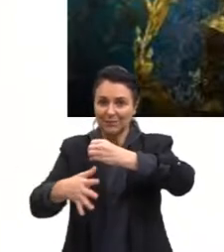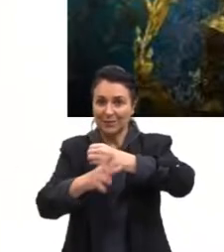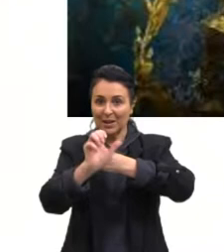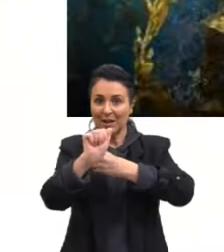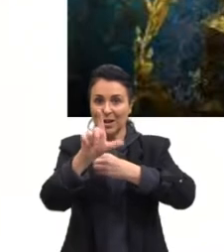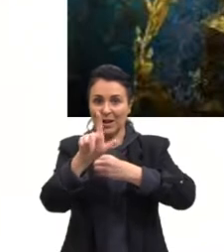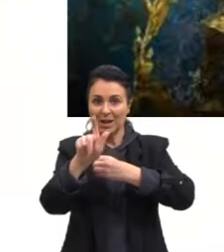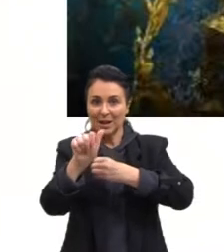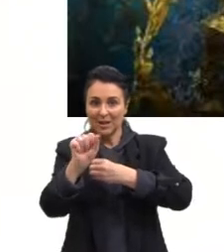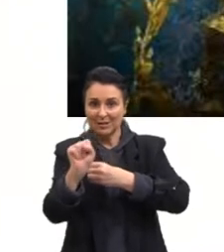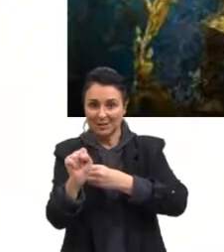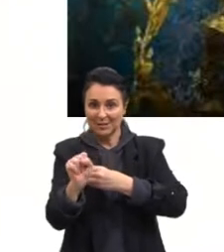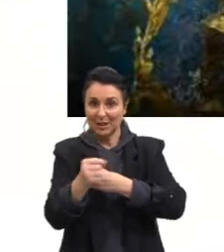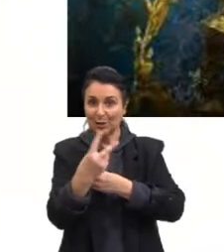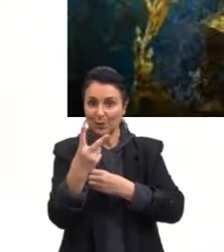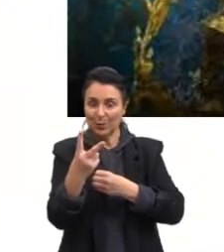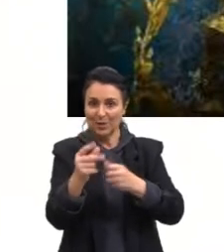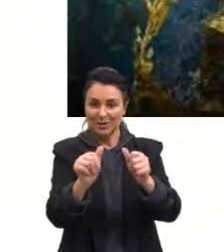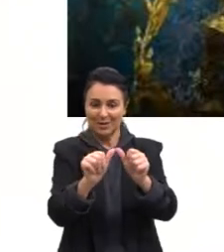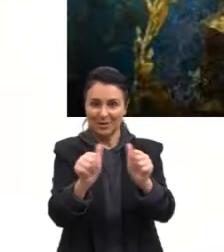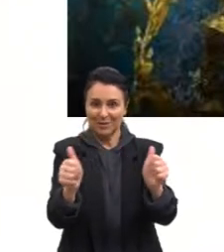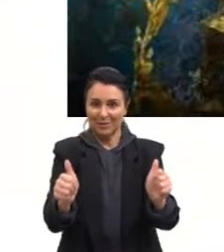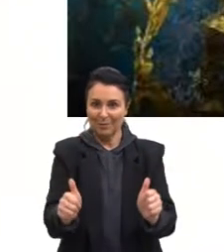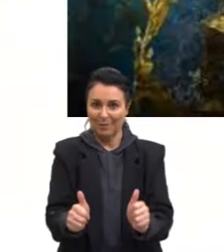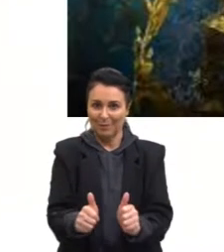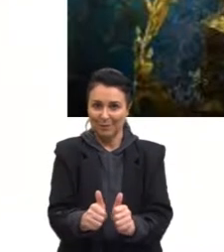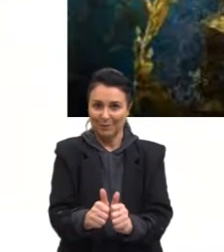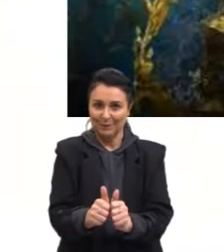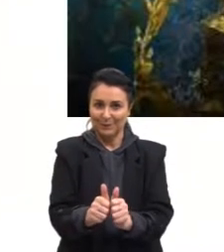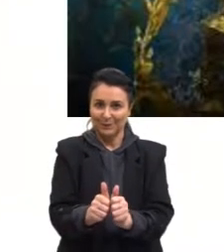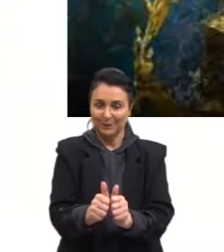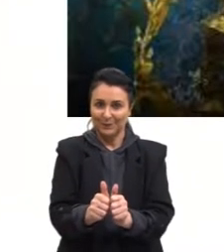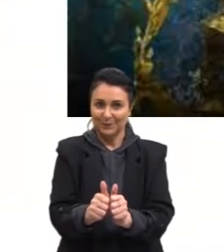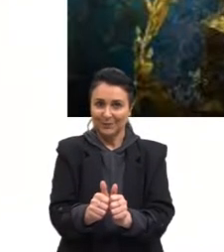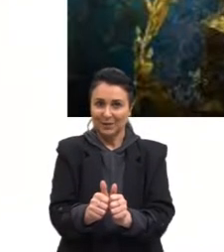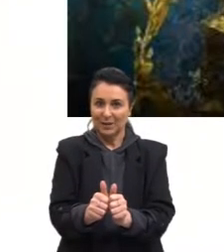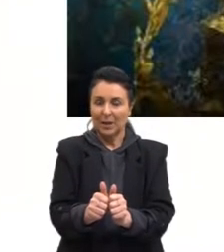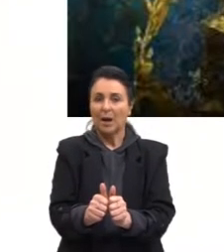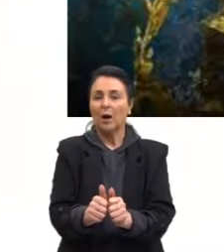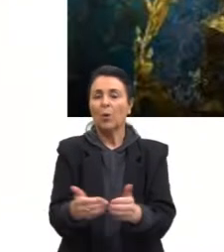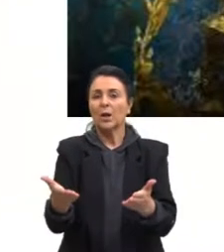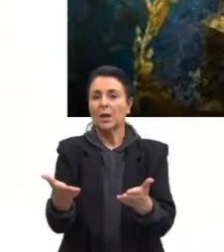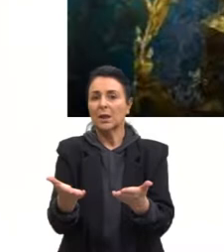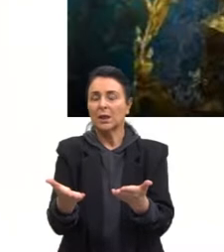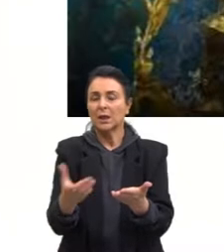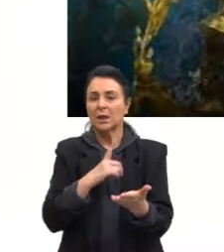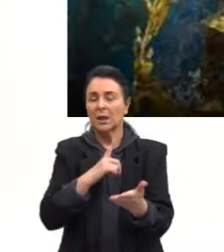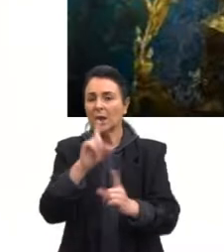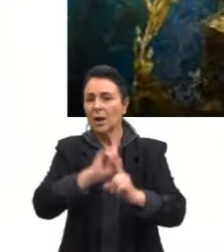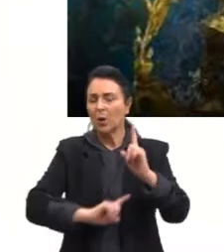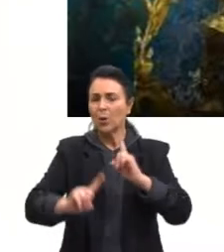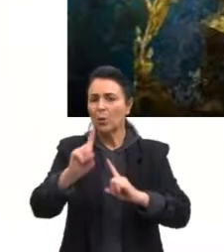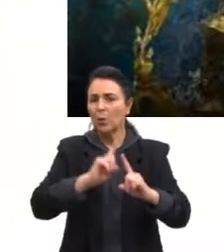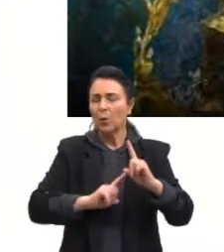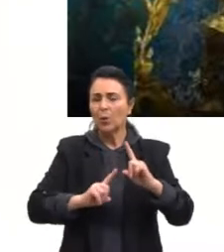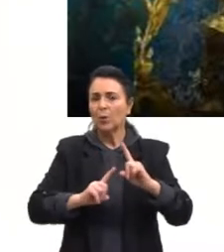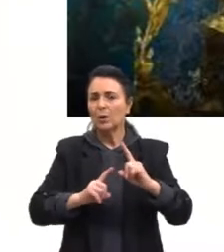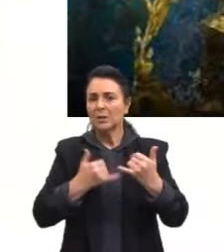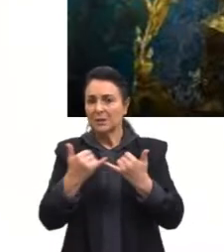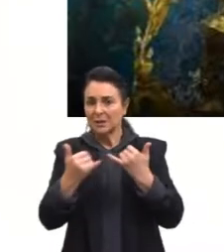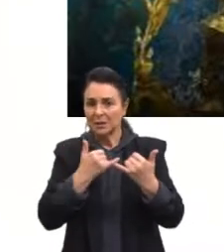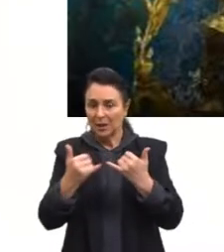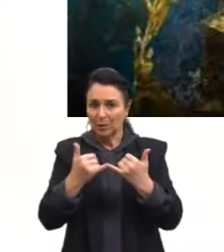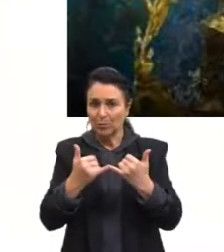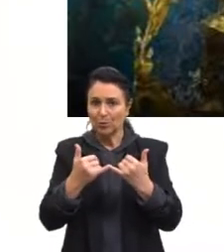duas imagens, né, das algas mais clássicas. Aqui nós temos alguns exemplos de morfologia das algas,